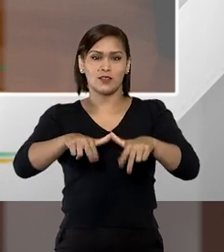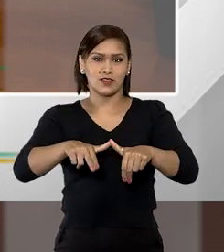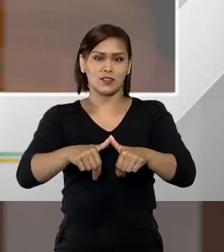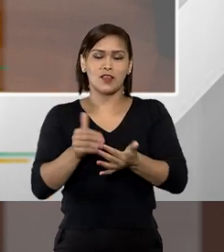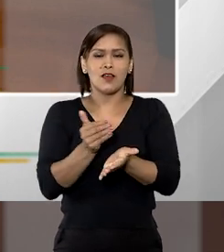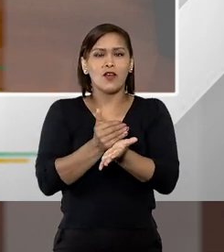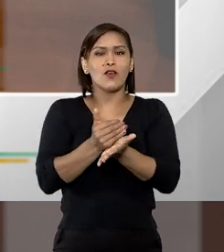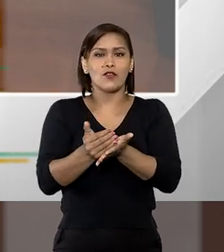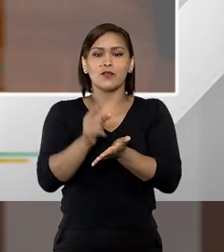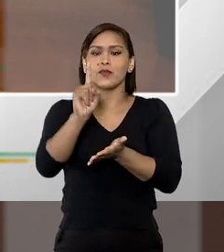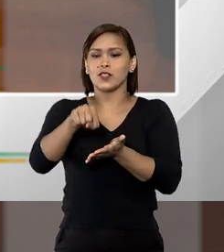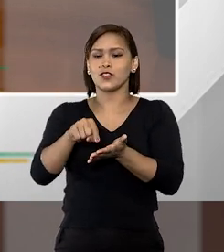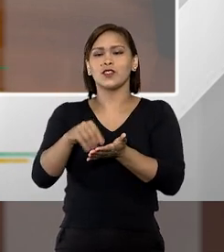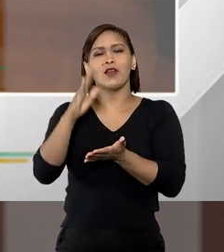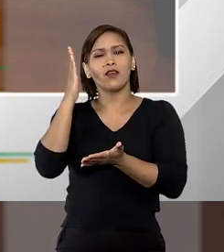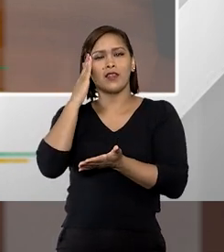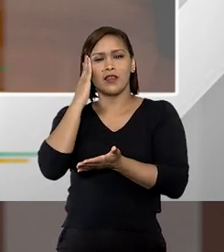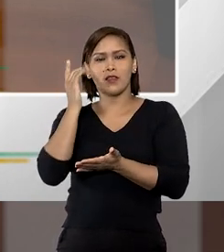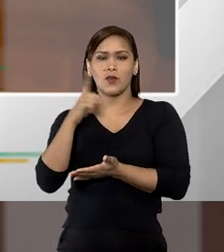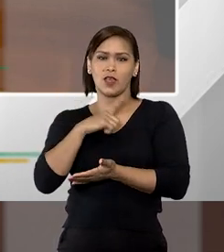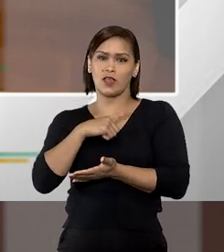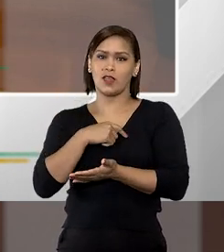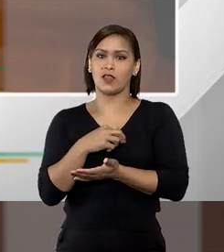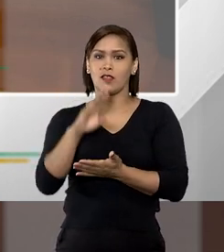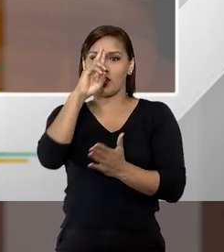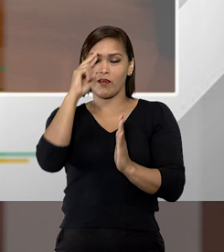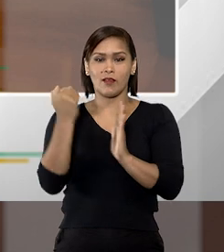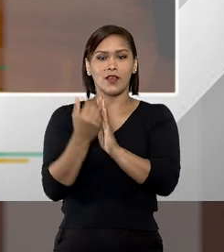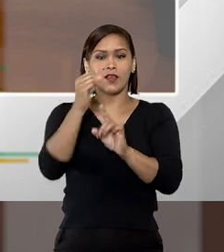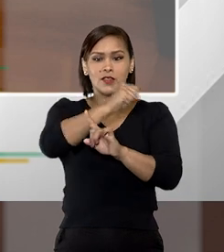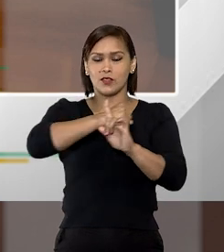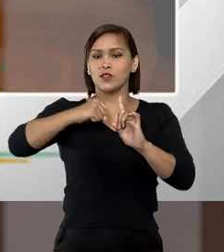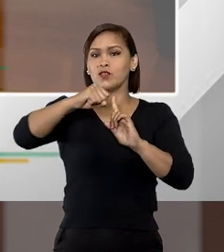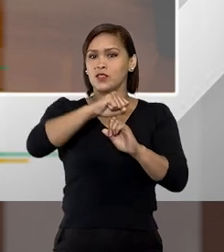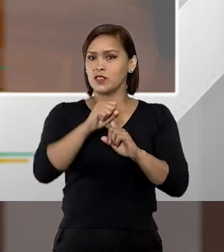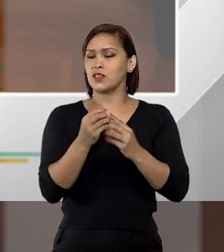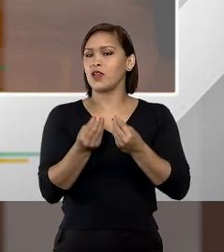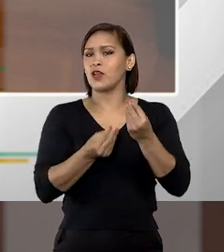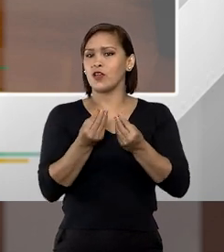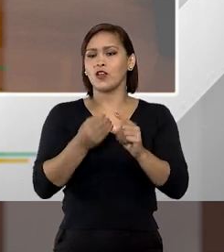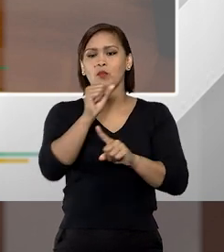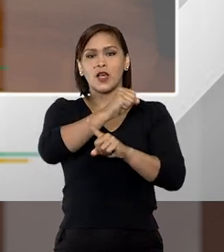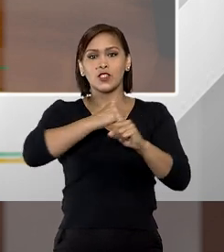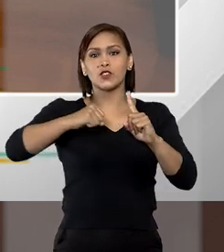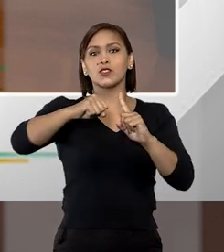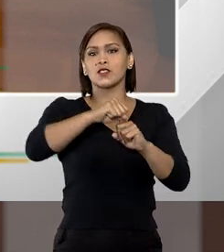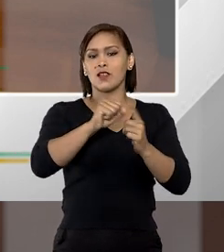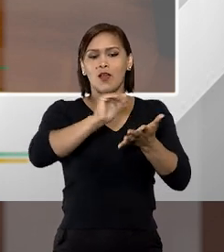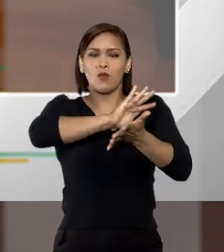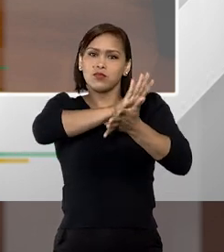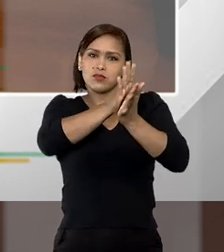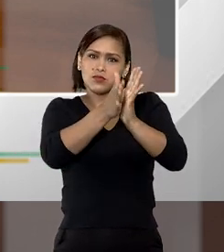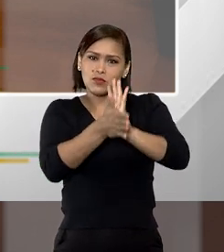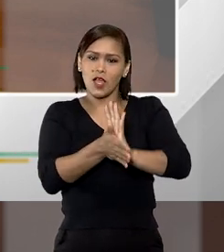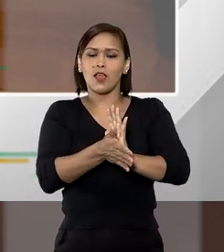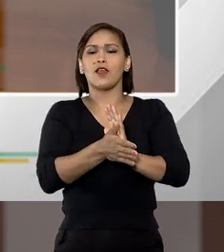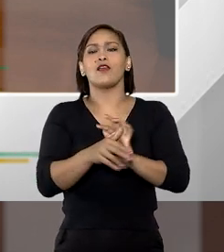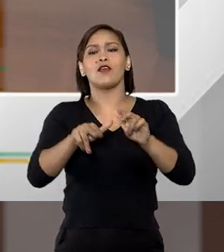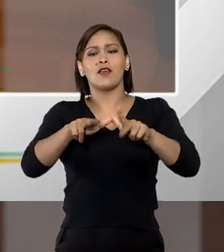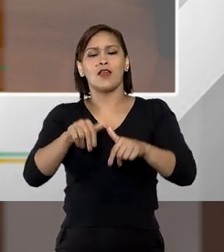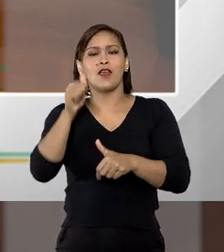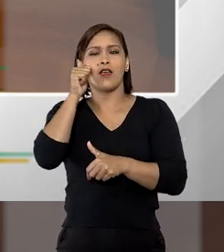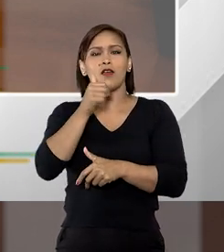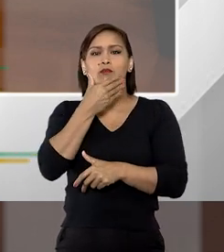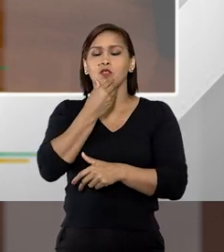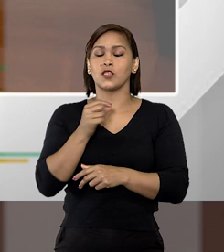a partir dessa concepção que a gente tem que reconhecer da nossa sociedade como sendo uma sociedade discriminatória em relação a homens